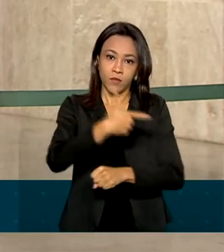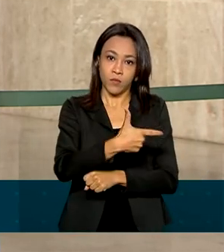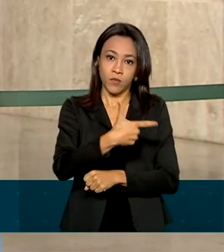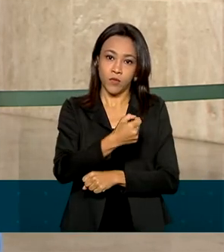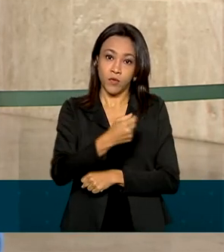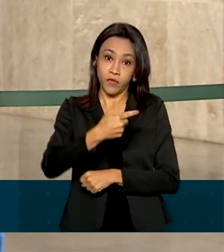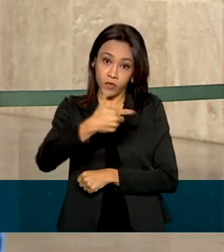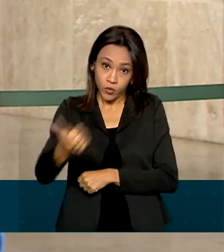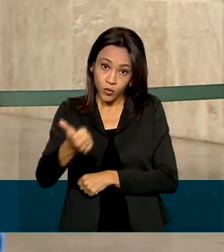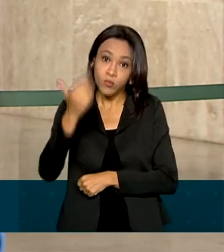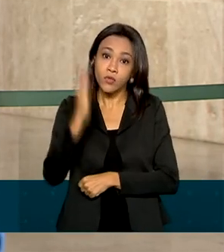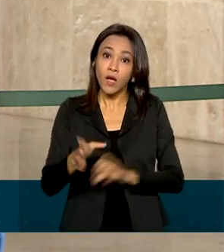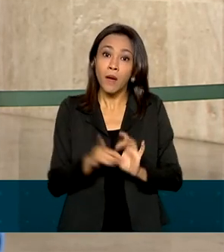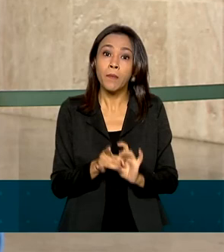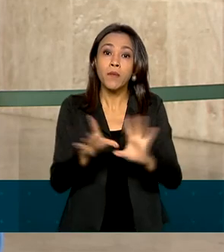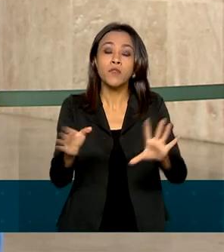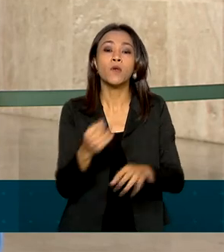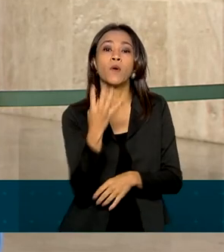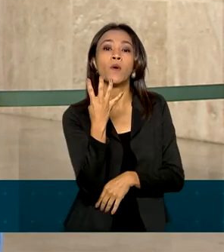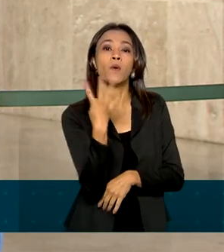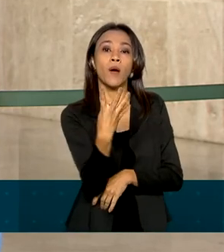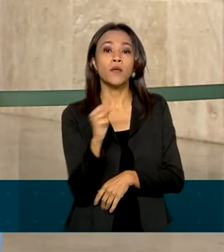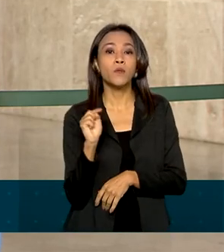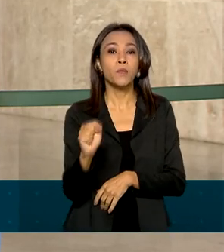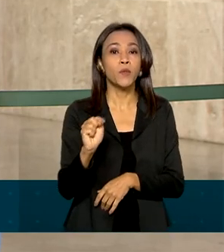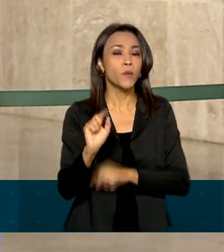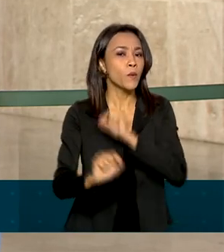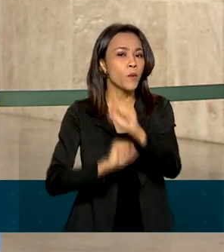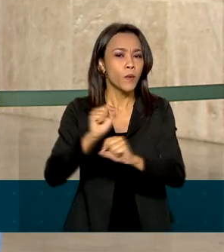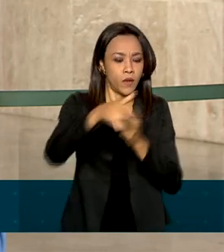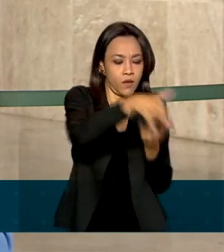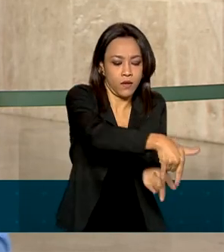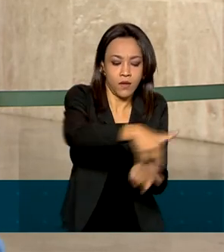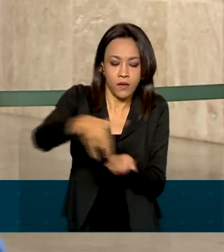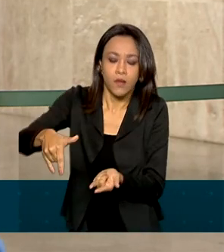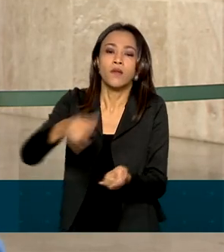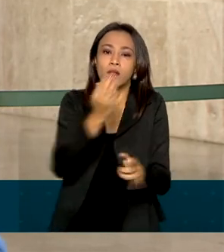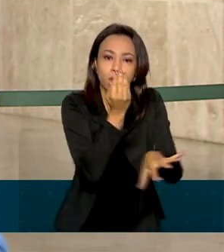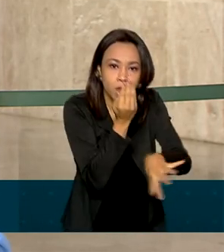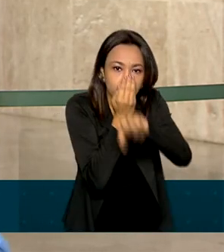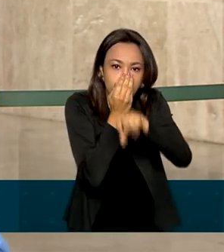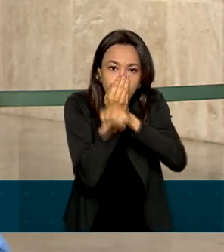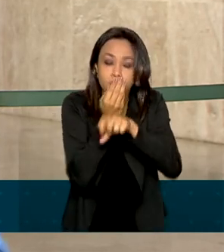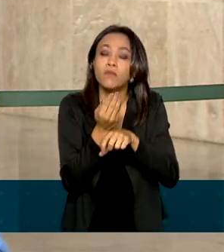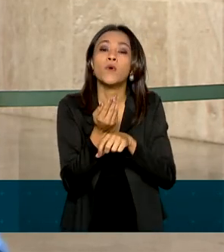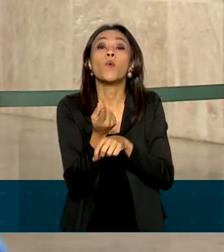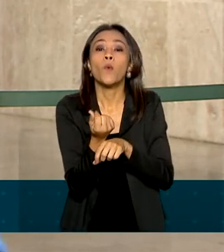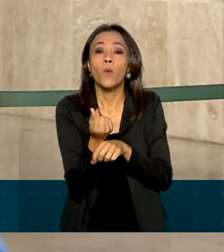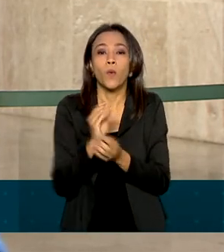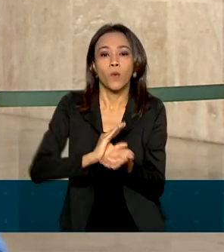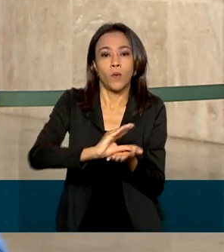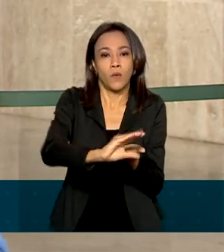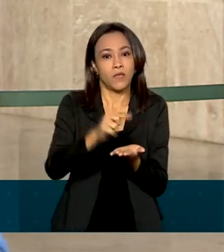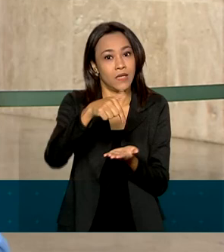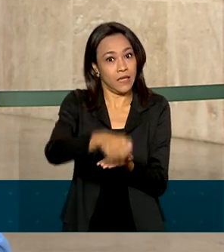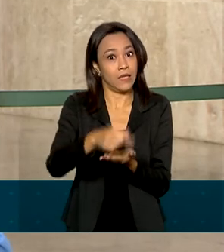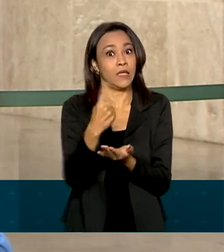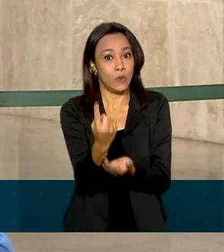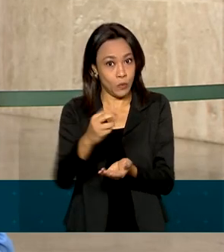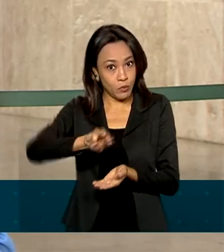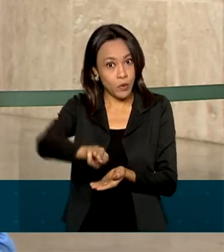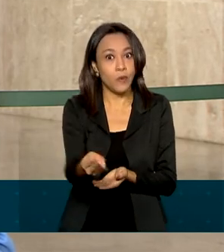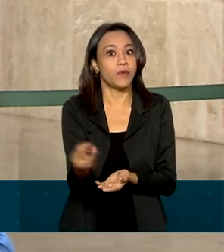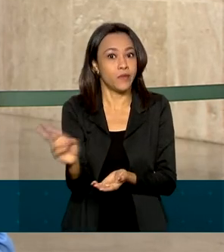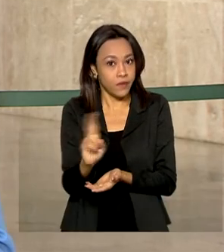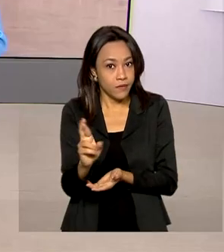foram autorizados cerca de 4 mil leitos de suporte ventilatório pulmonar, um investimento de 71 milhões de reais. Tá